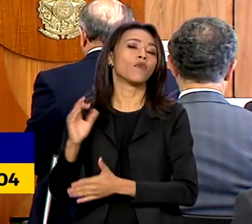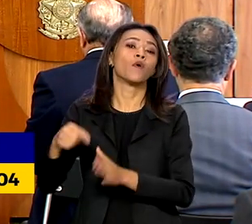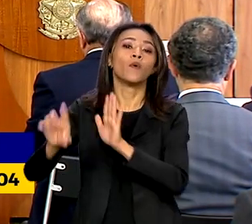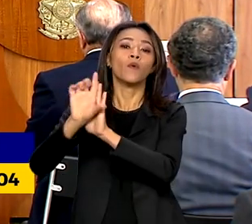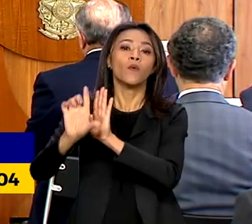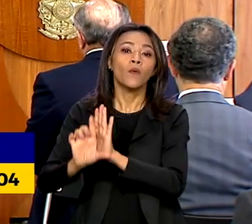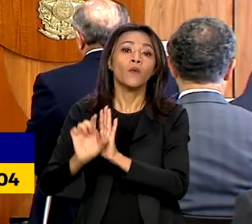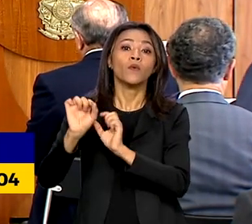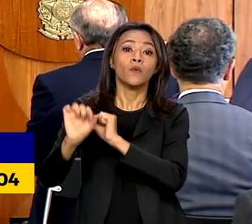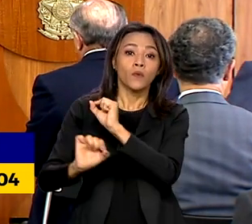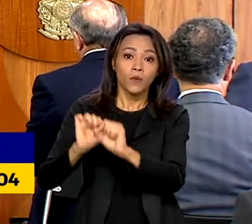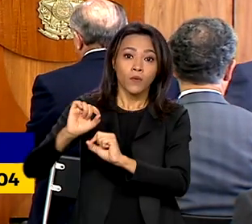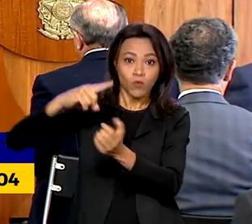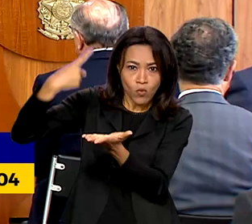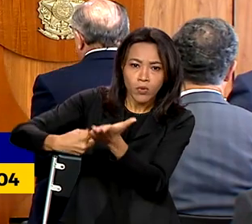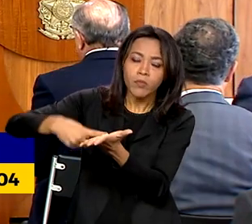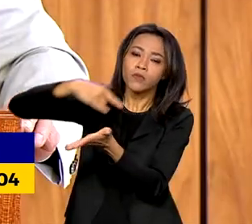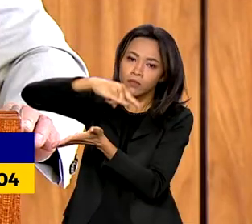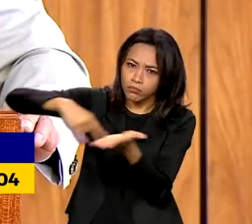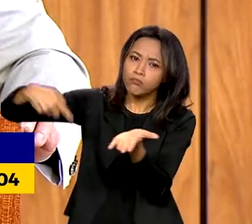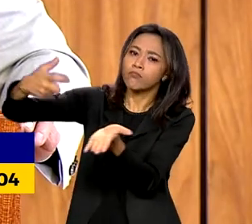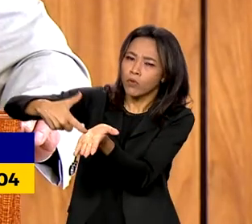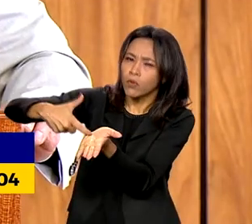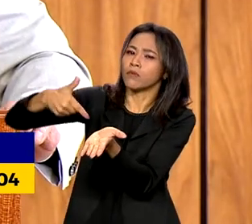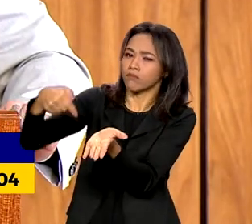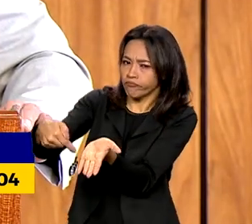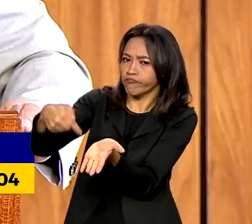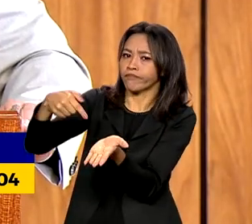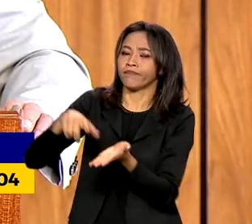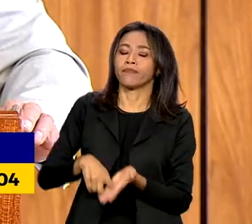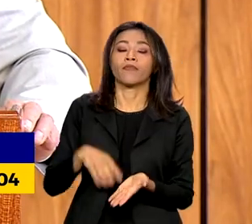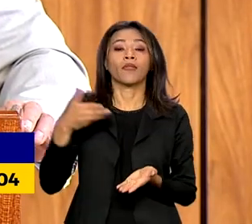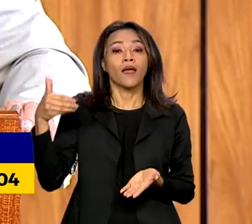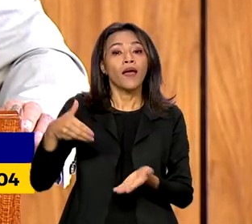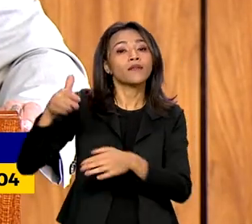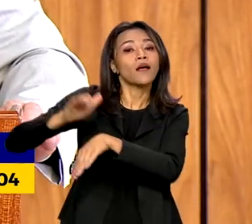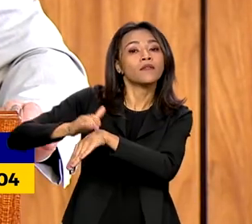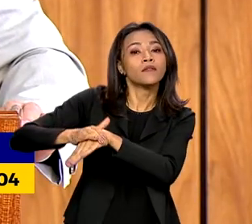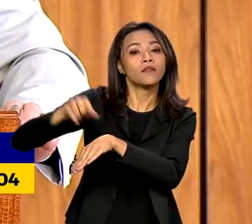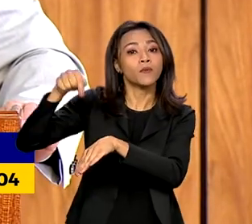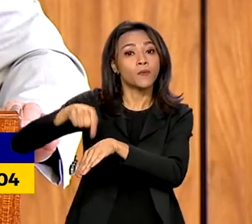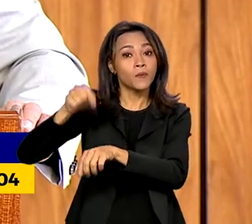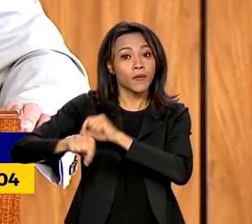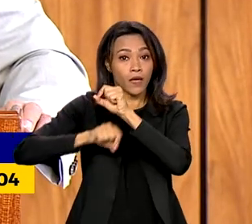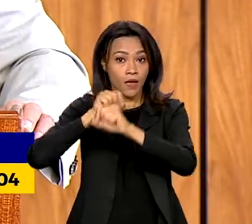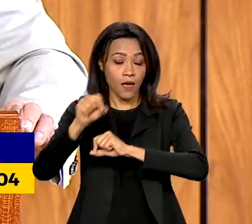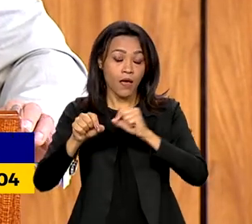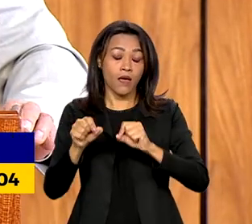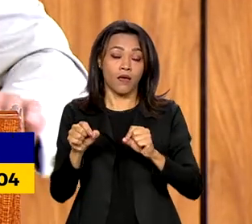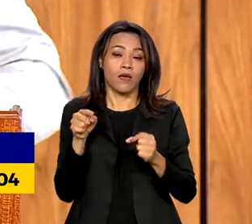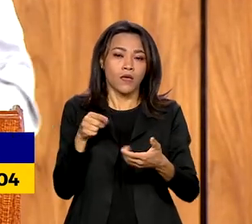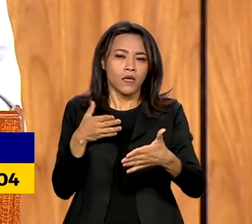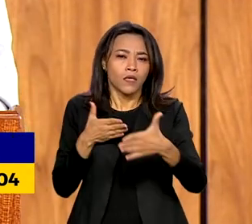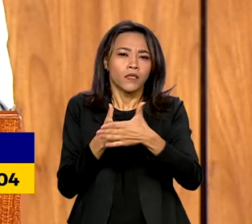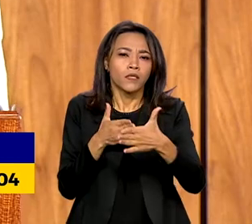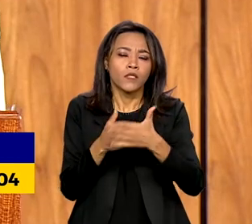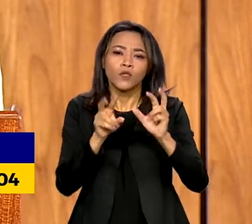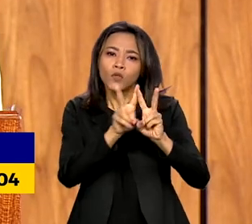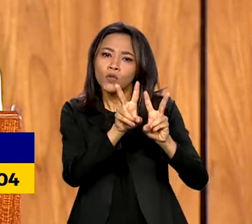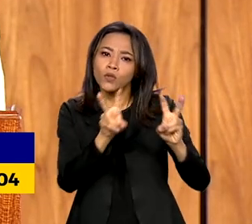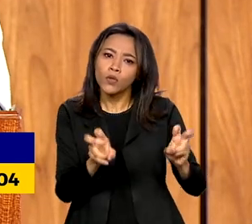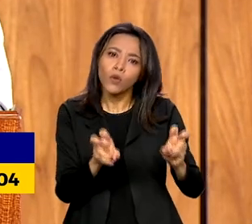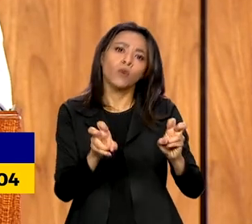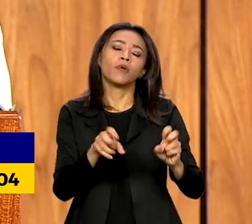modificam o equilíbrio do acordo. Essas iniciativas representam restrições potenciais às exportações